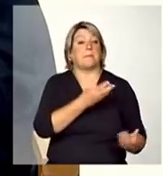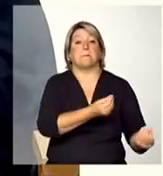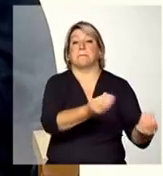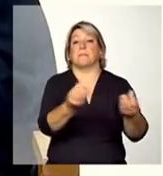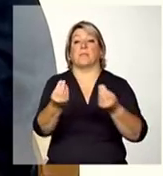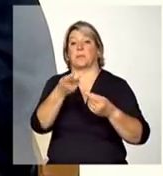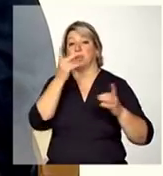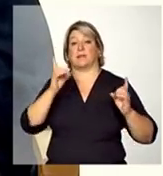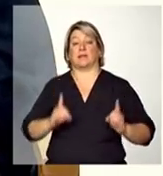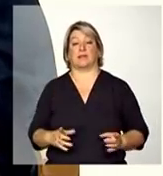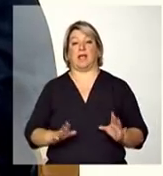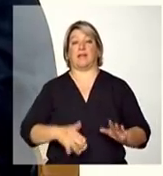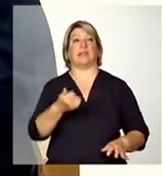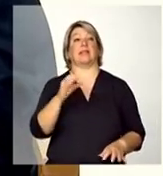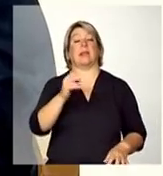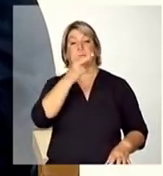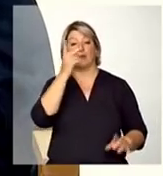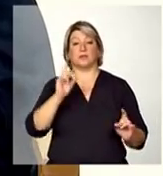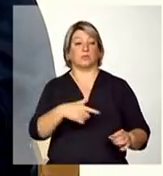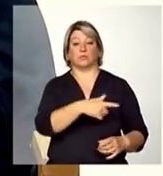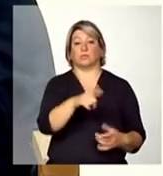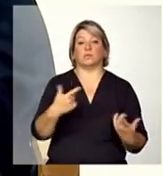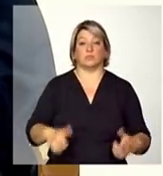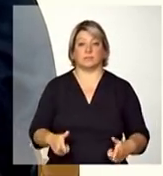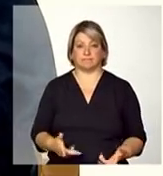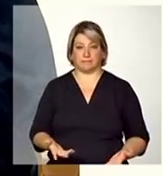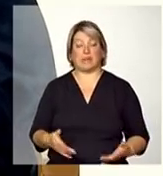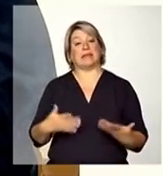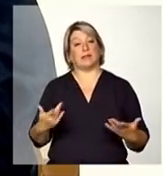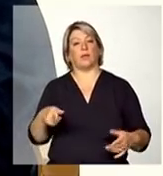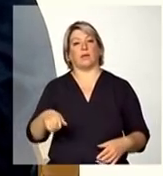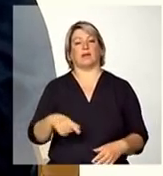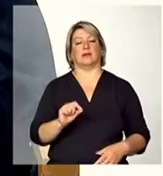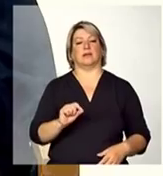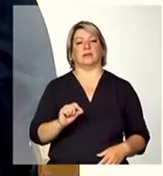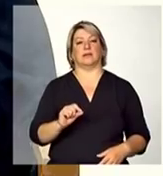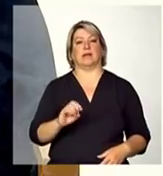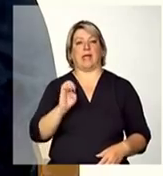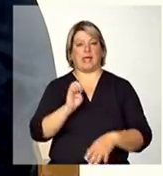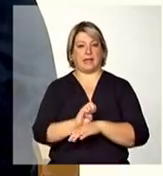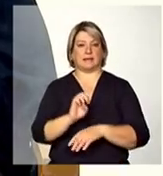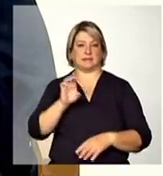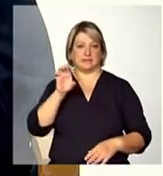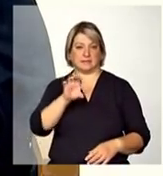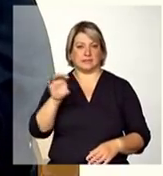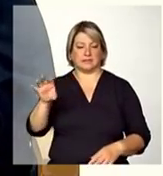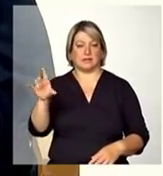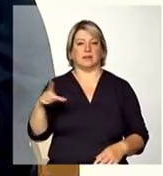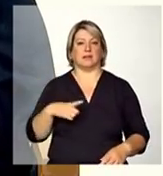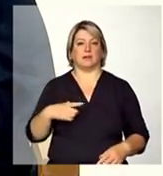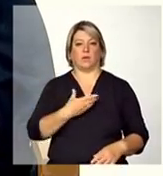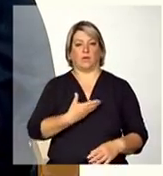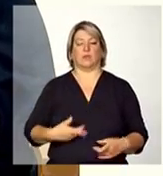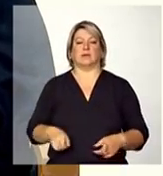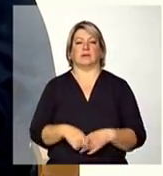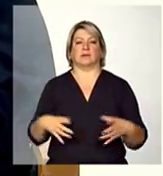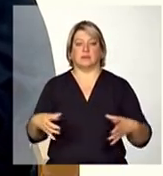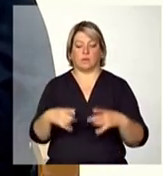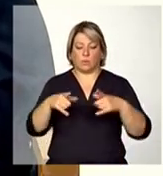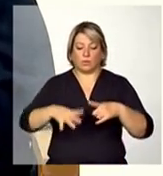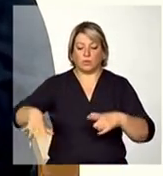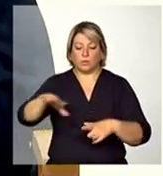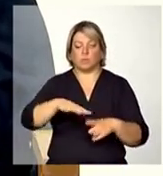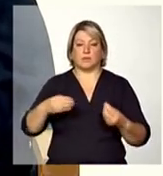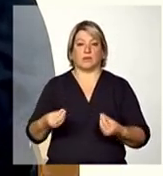10 pessoas com deficiência e aí por isso o estado ele entra com um apoio maior de oferta regionalizada